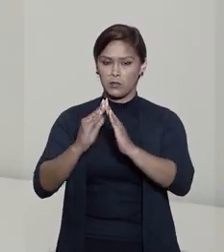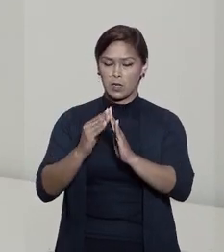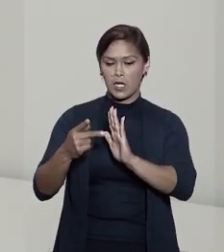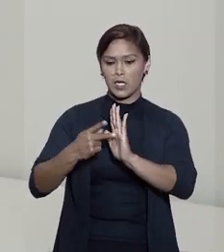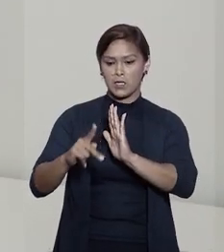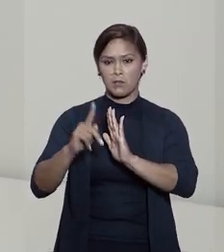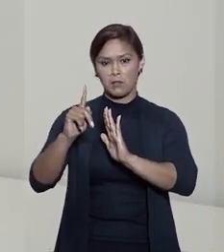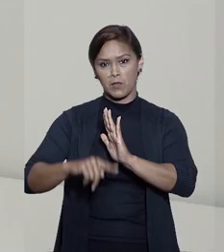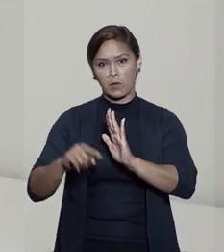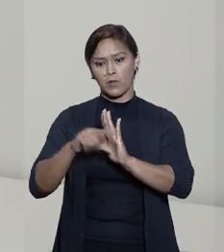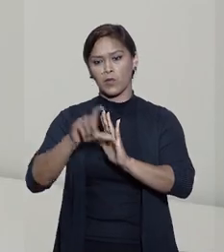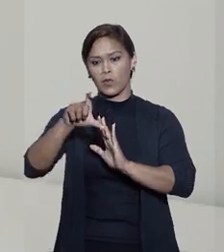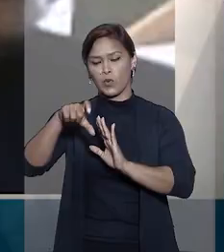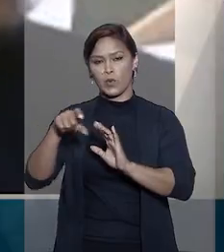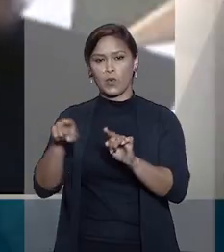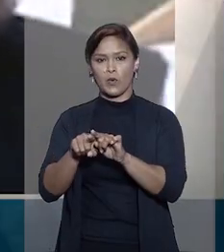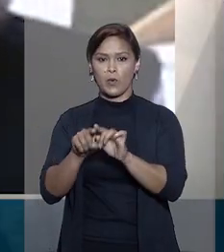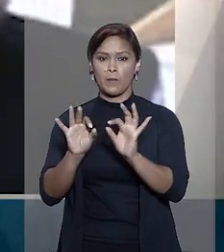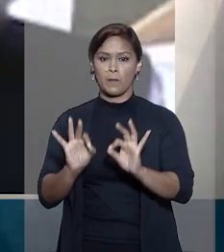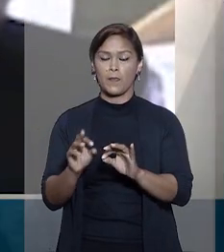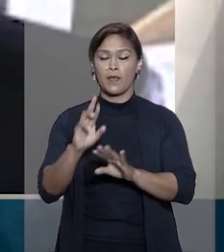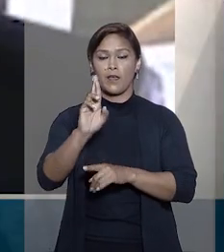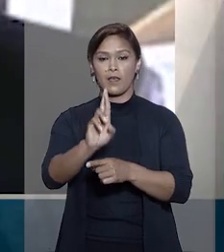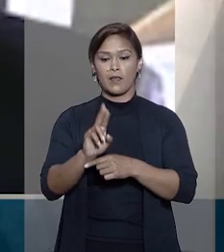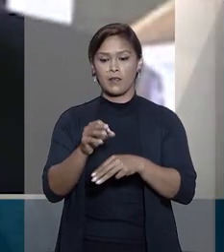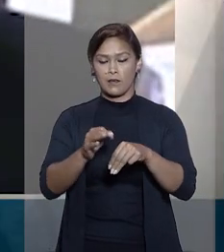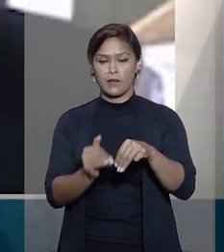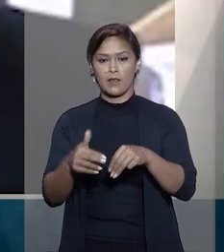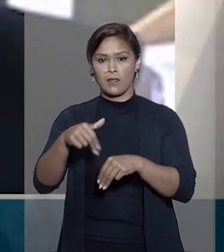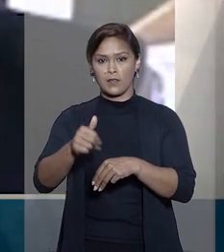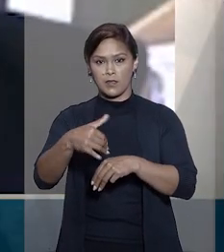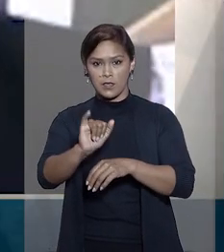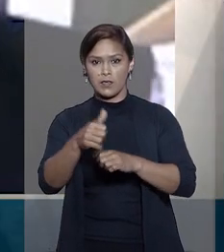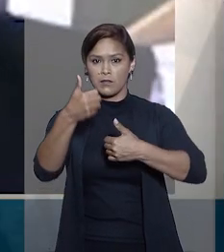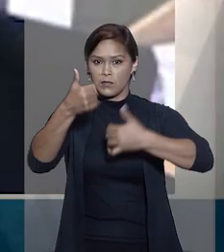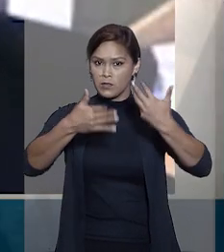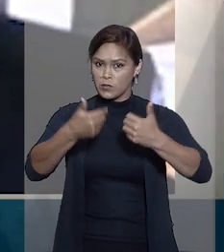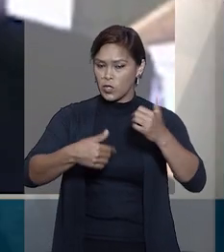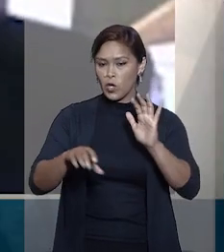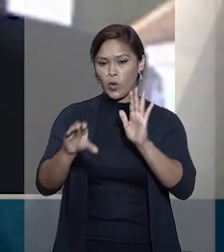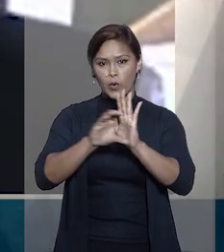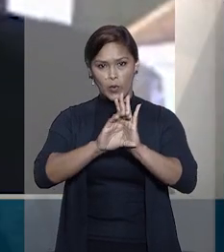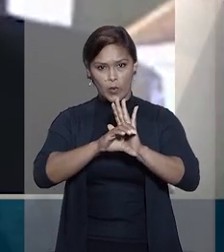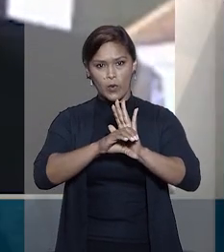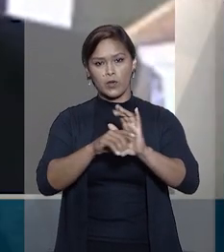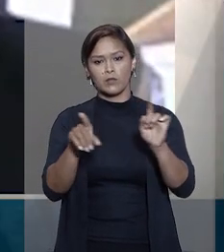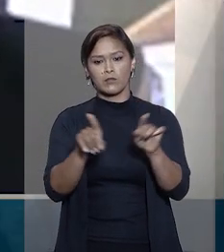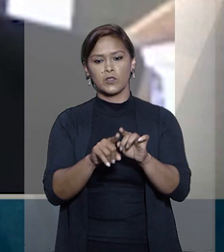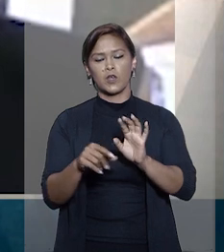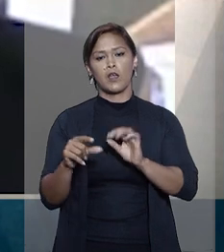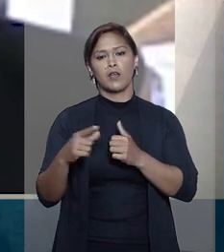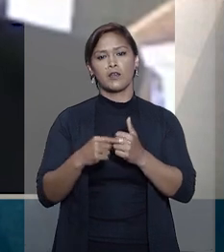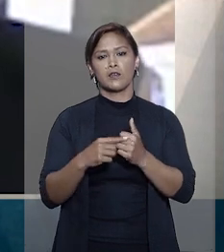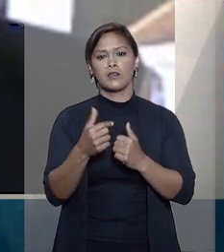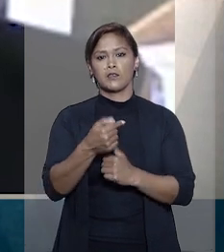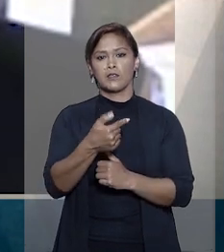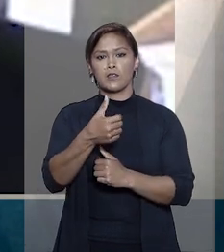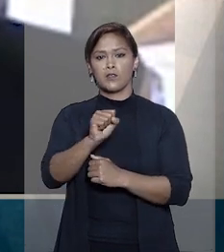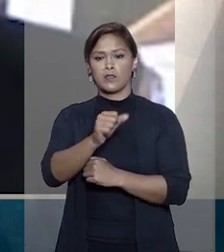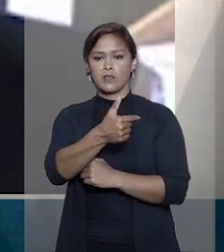de propriedade do co-devedor. A relatora ministra Nancy Andrigue explicou que o Código de Processo Civil prevê no artigo